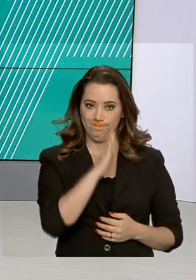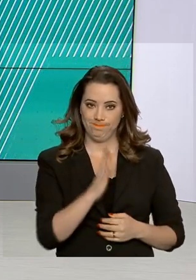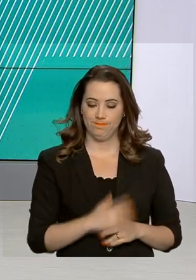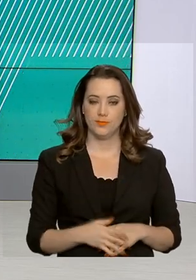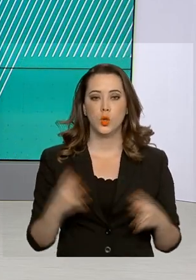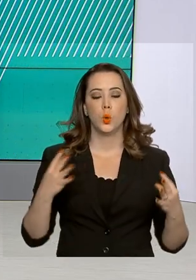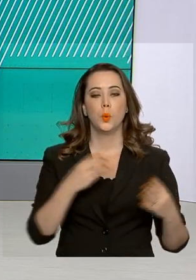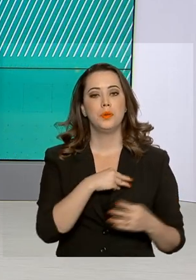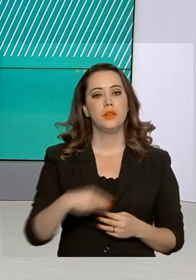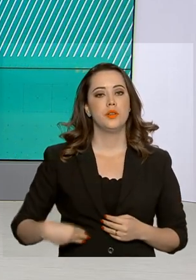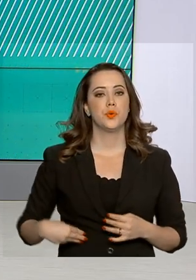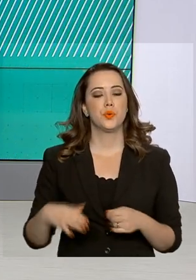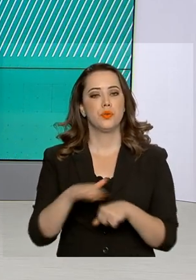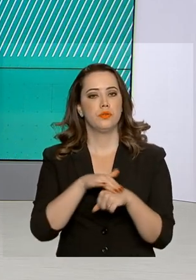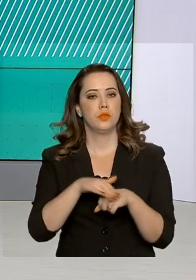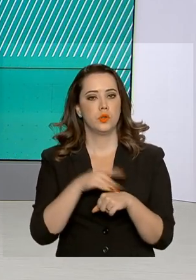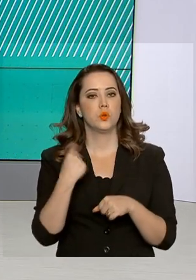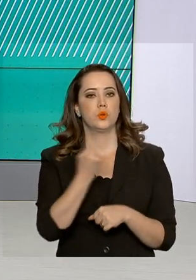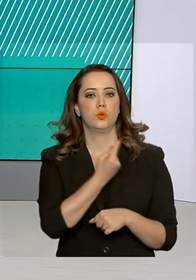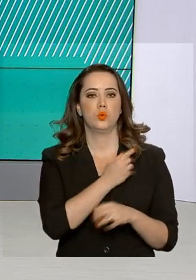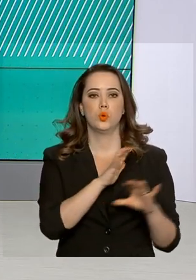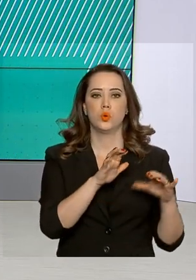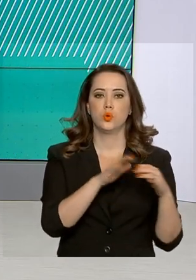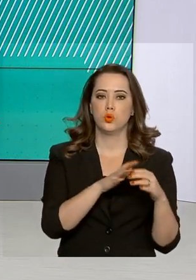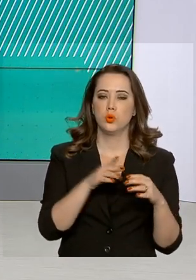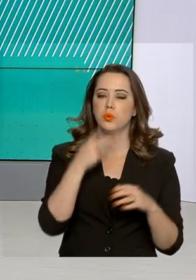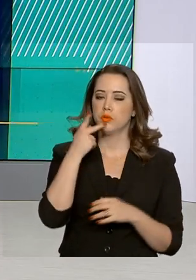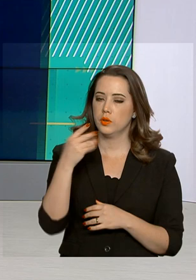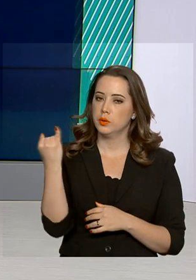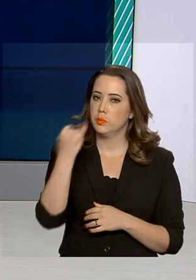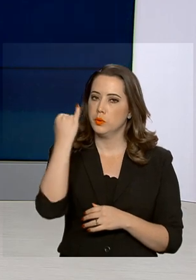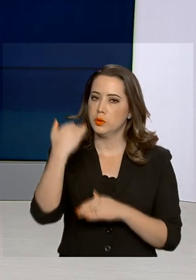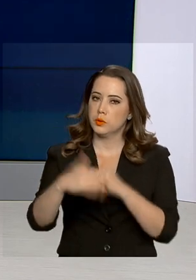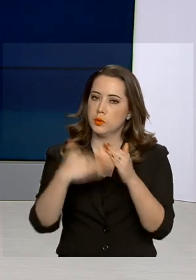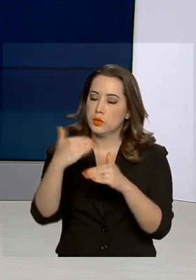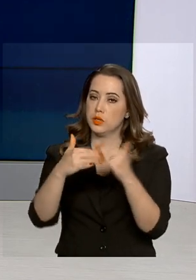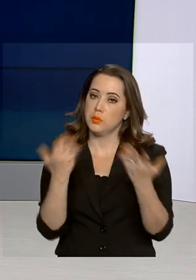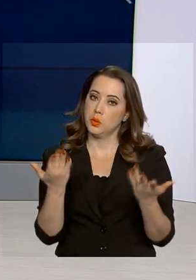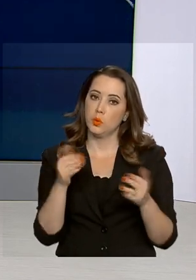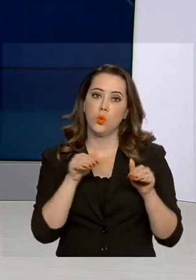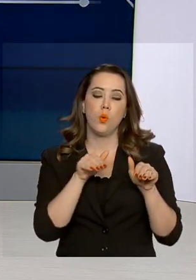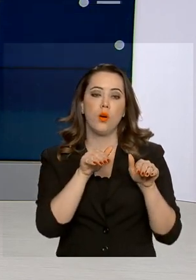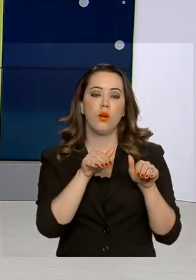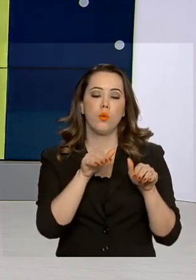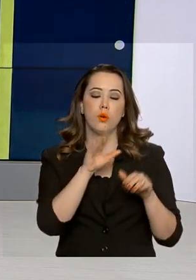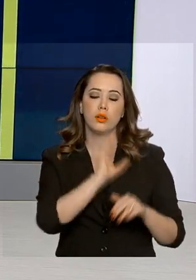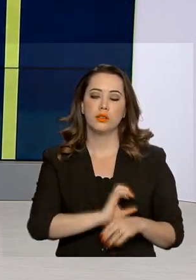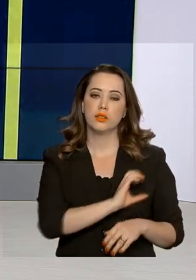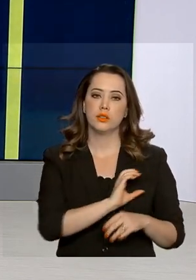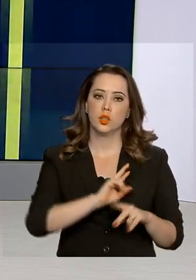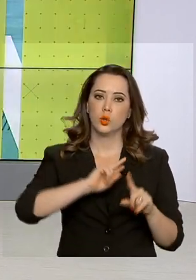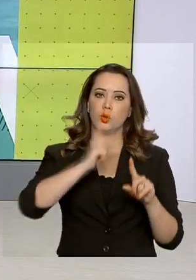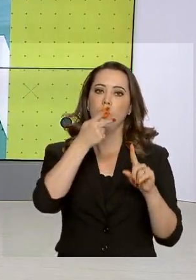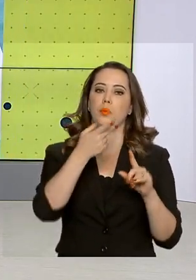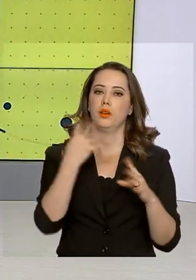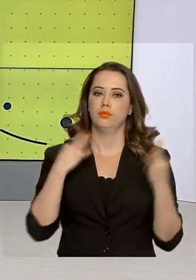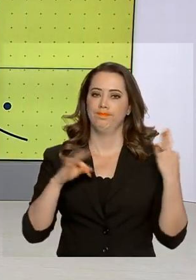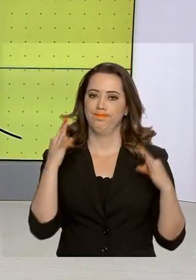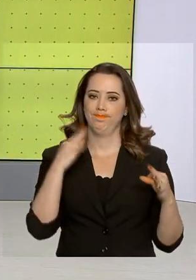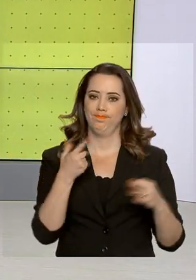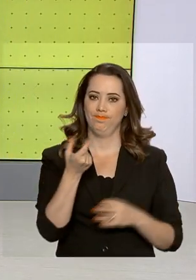equipe e destacou o crescimento nas reservas. Só o Canadá, por exemplo, deve dobrar a remessa de turistas em 2020.